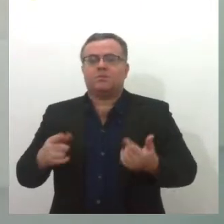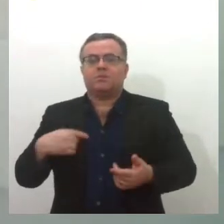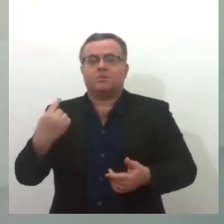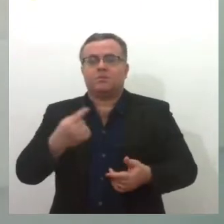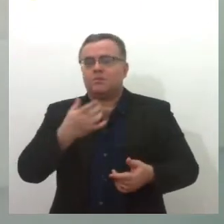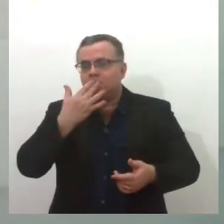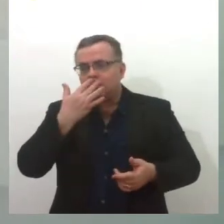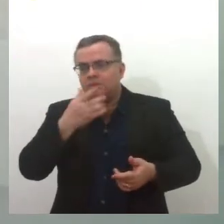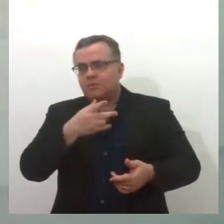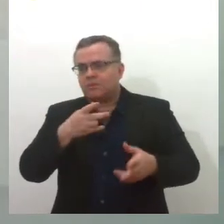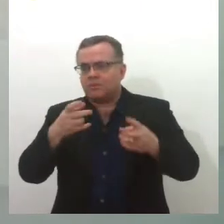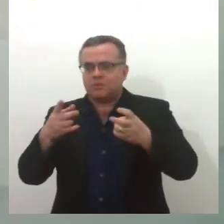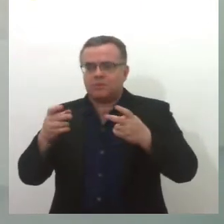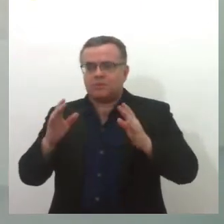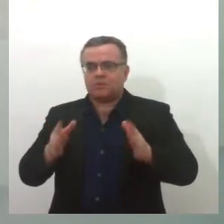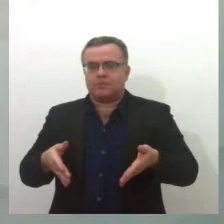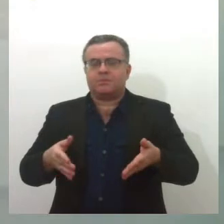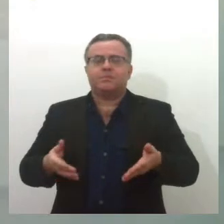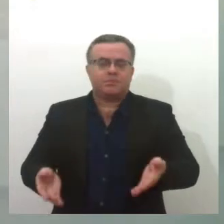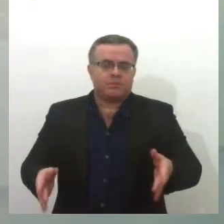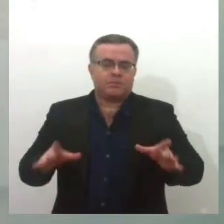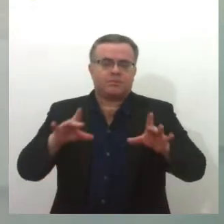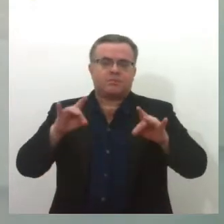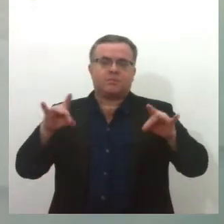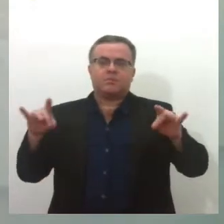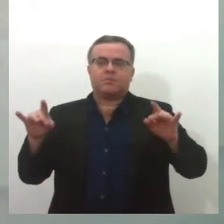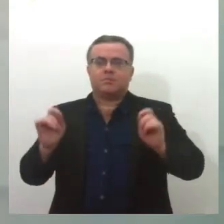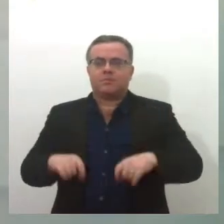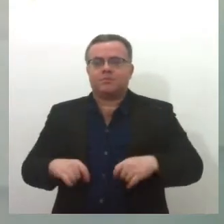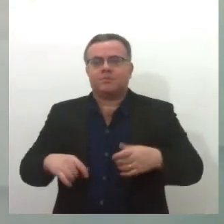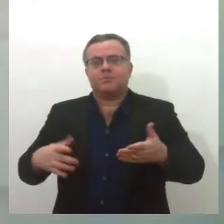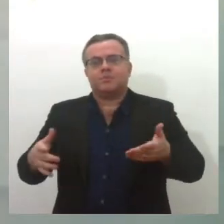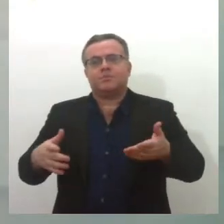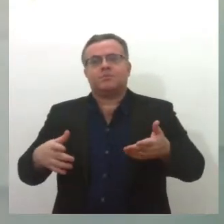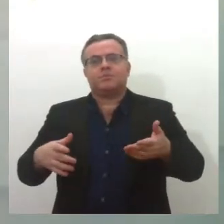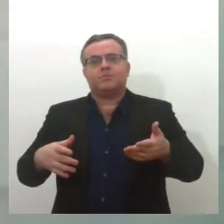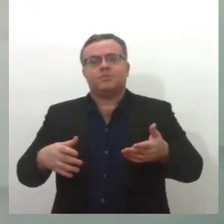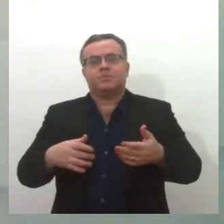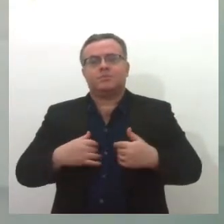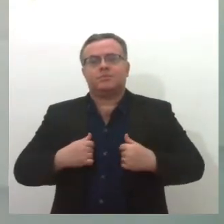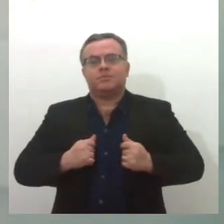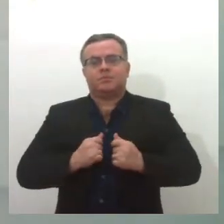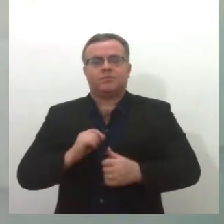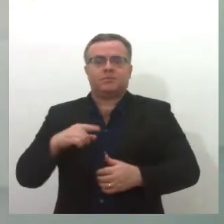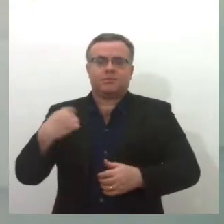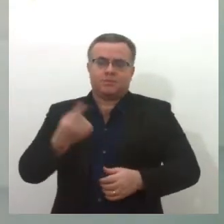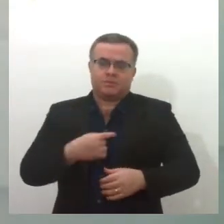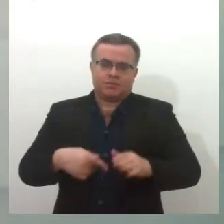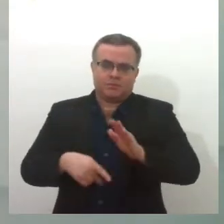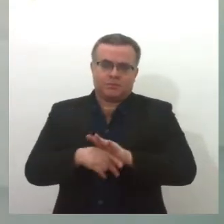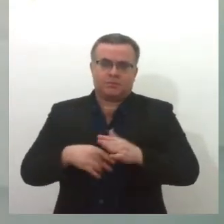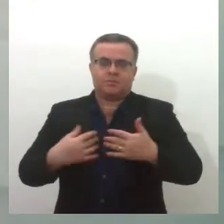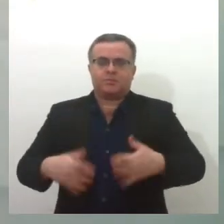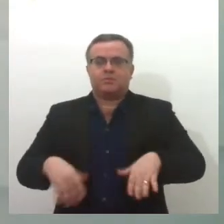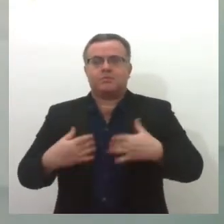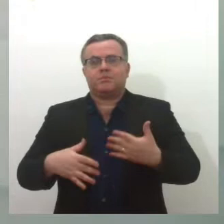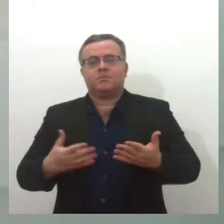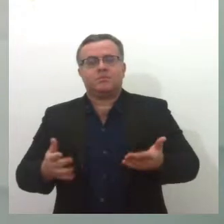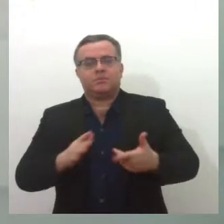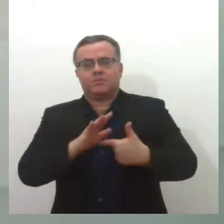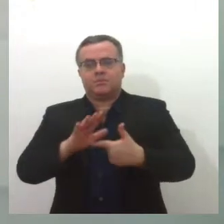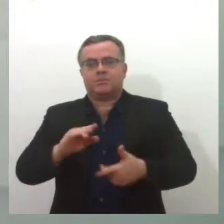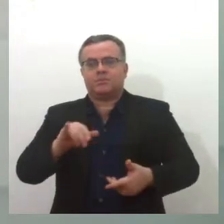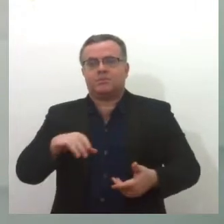muito nas banderolas durante esse período gostoso, que é o período junino e tão forte para a nossa raiz. Vale lembrar que o Joca Brasil, que